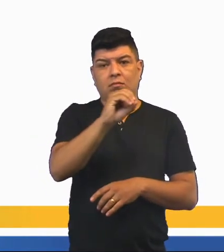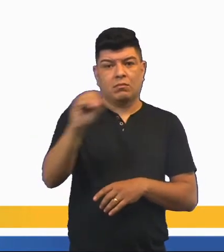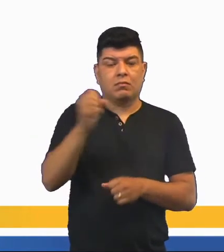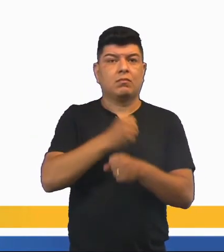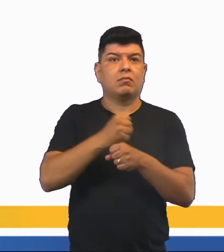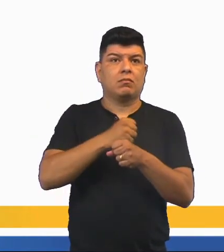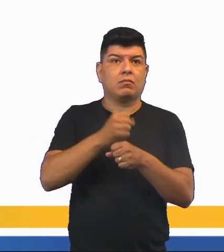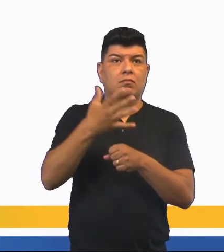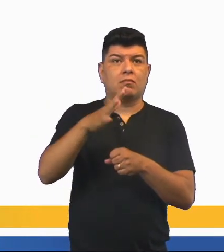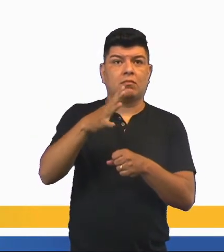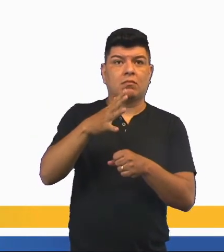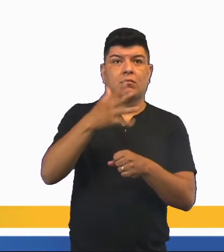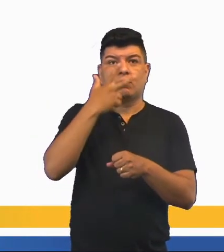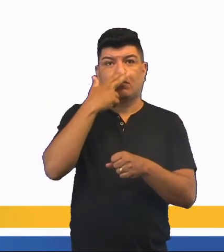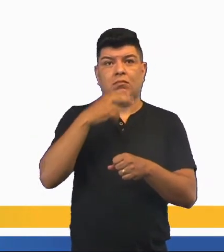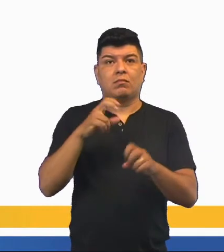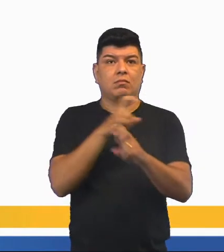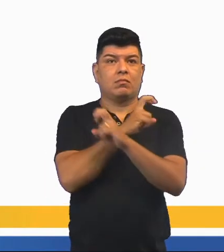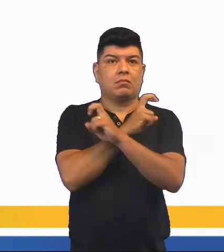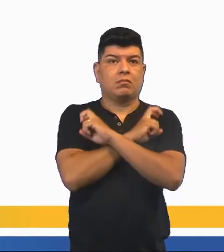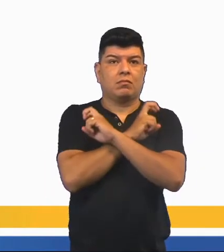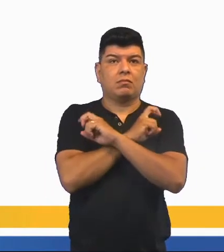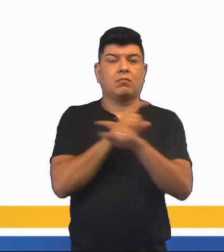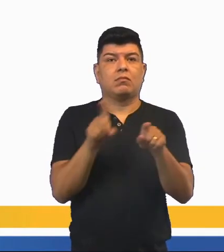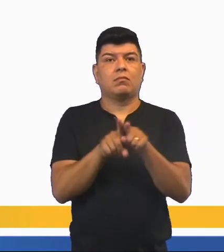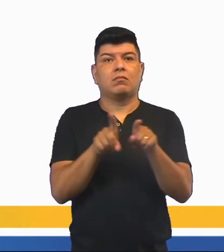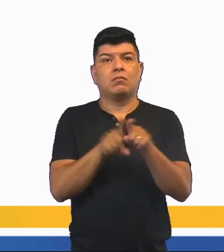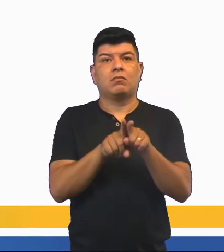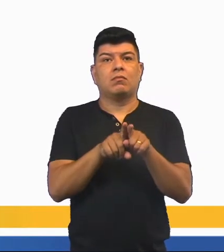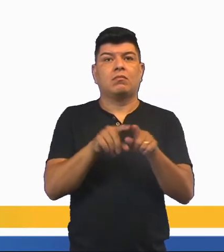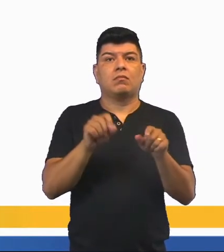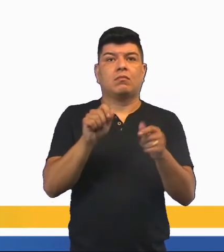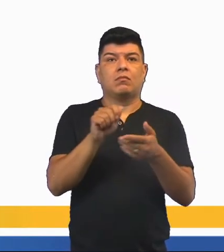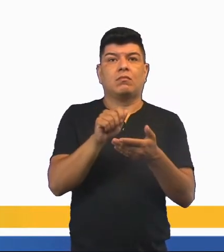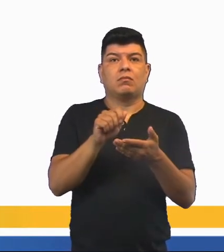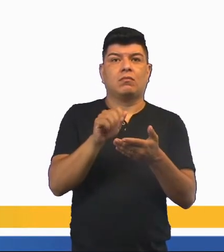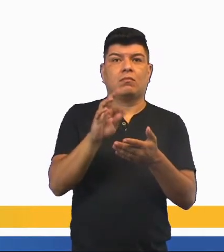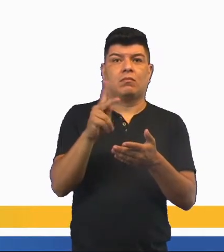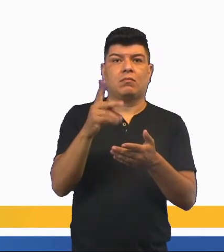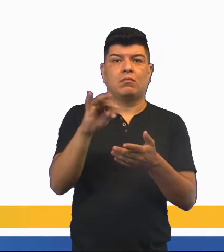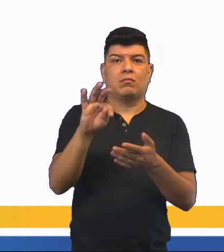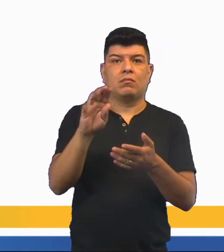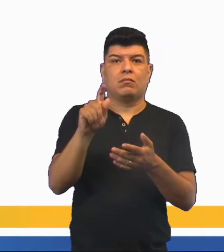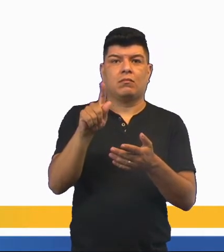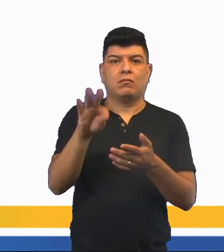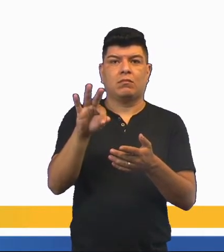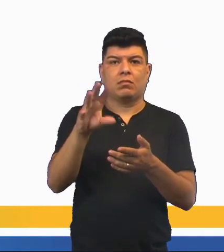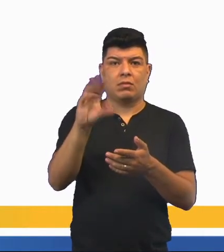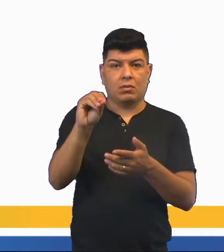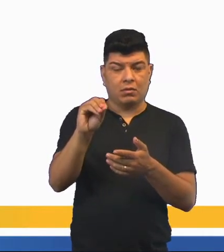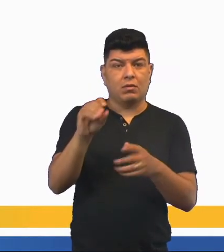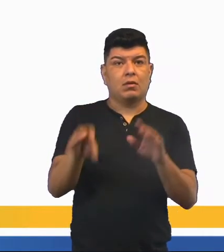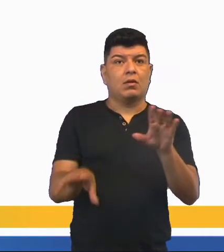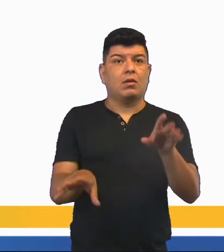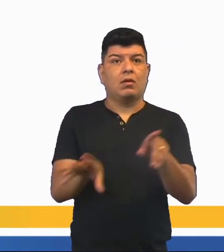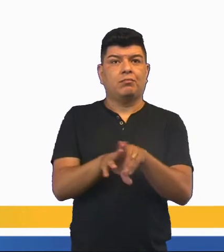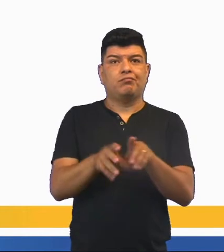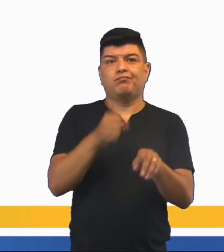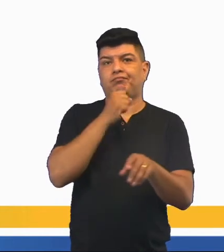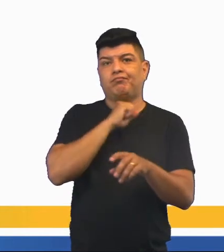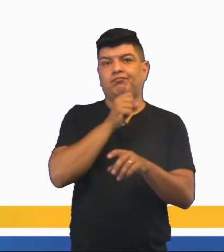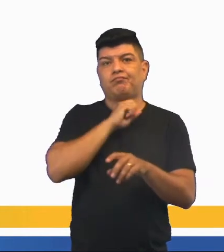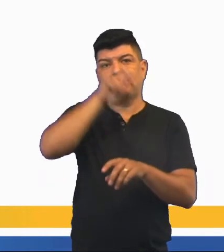entre sumérios e egípcios. Os hieroglifos originaram-se no Antigo